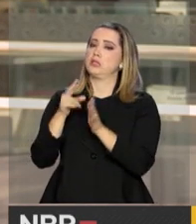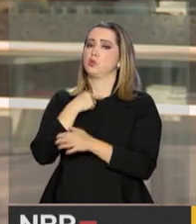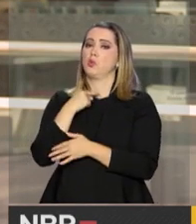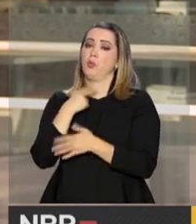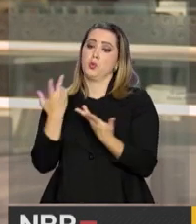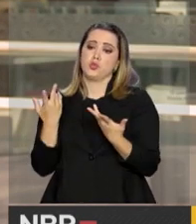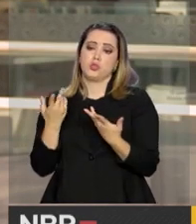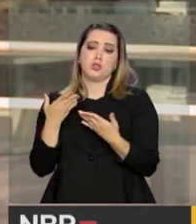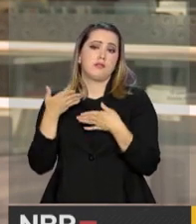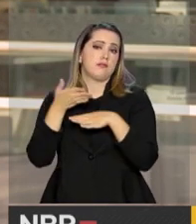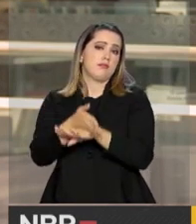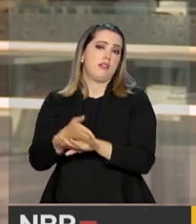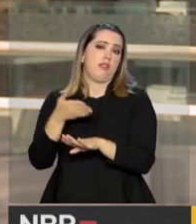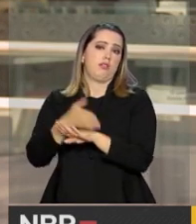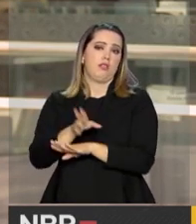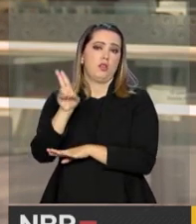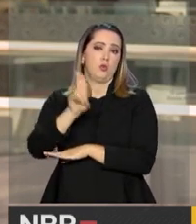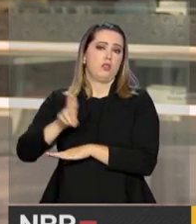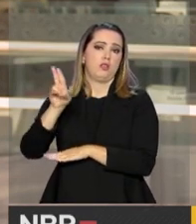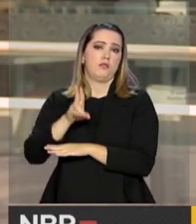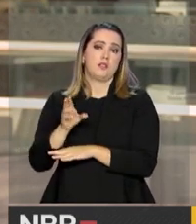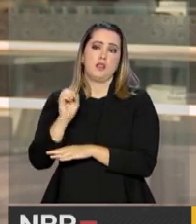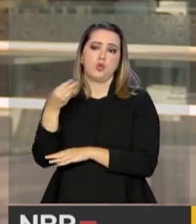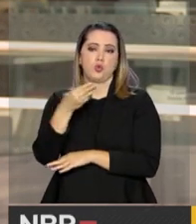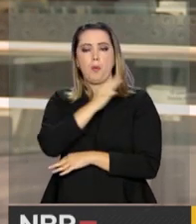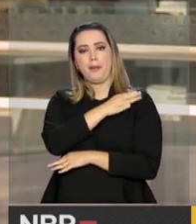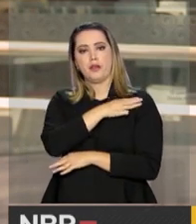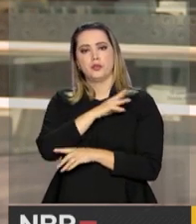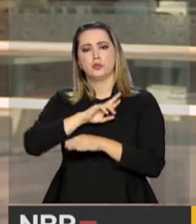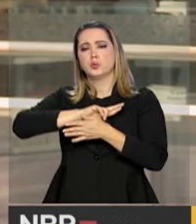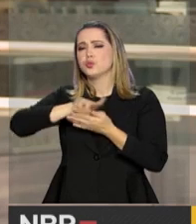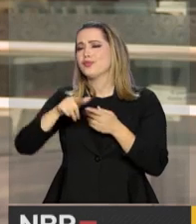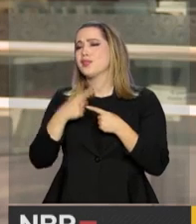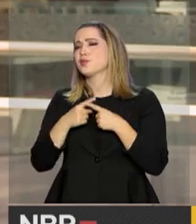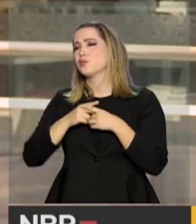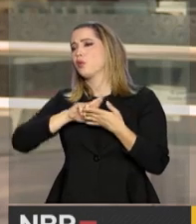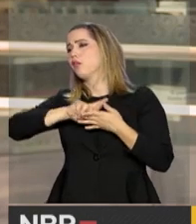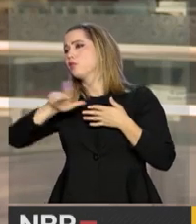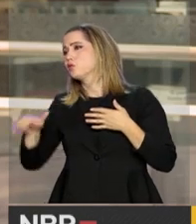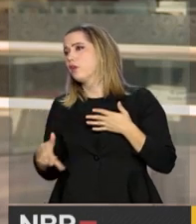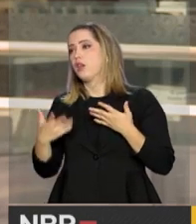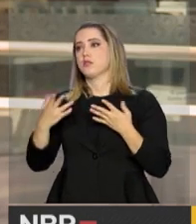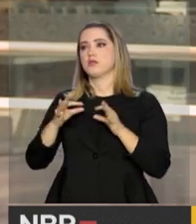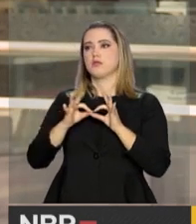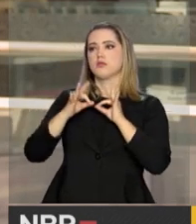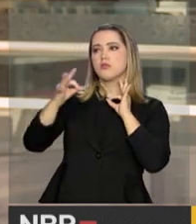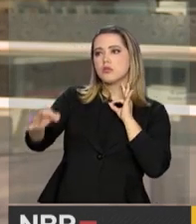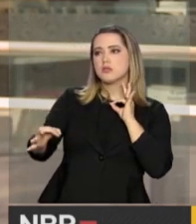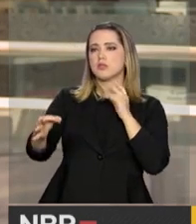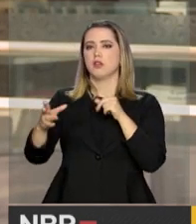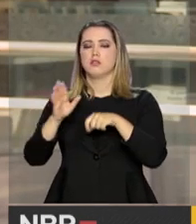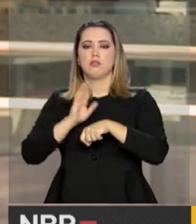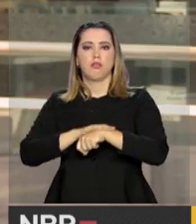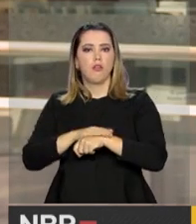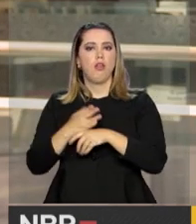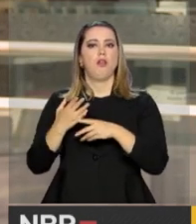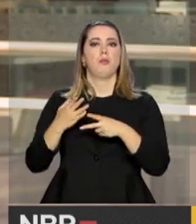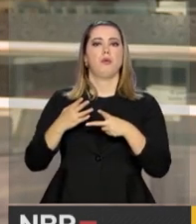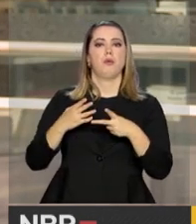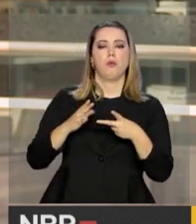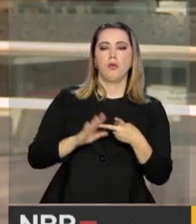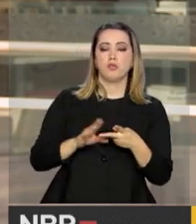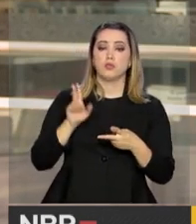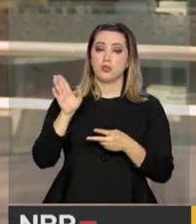universidade, não podiam estar dentro do ensino médio, inclusive, por diversas questões de distância e questões temporais também, como